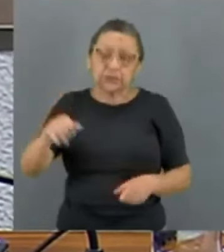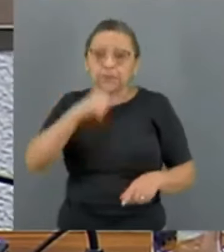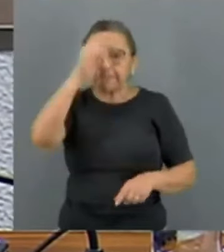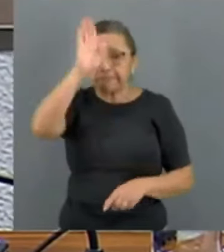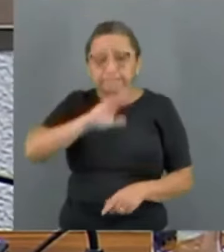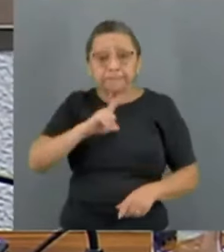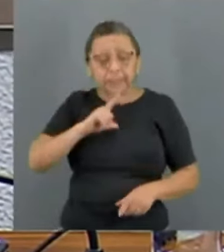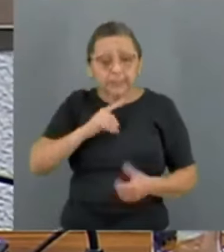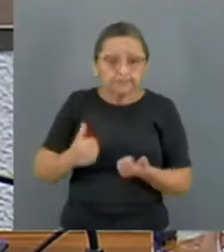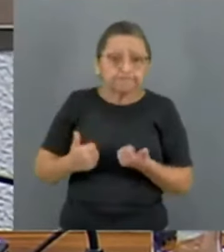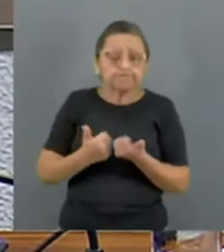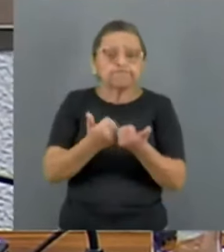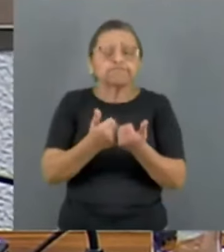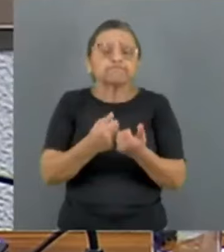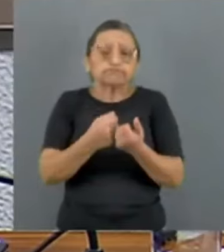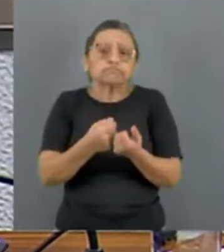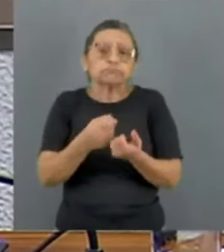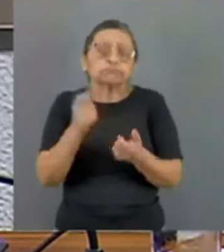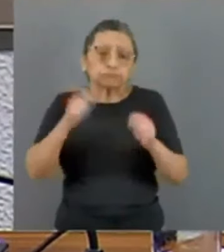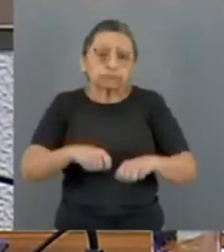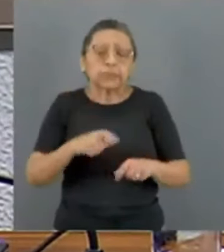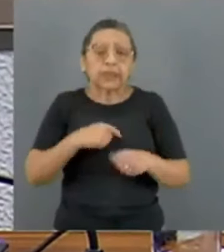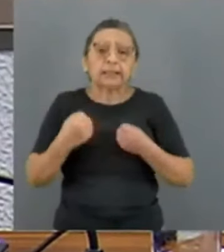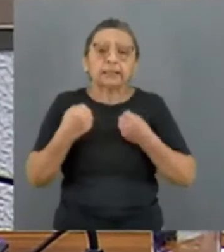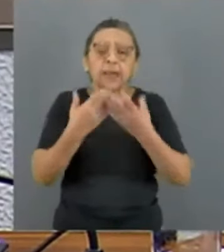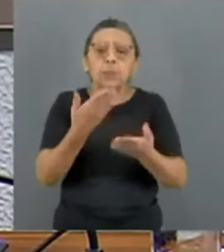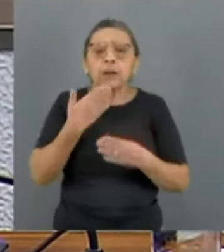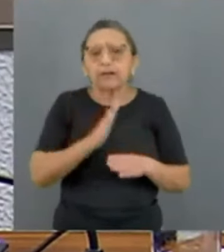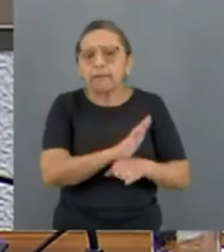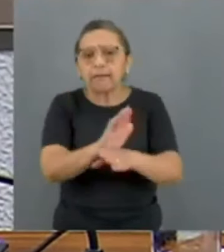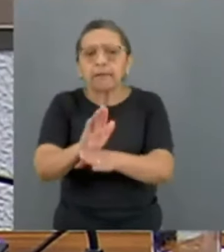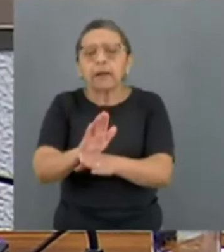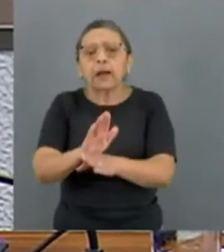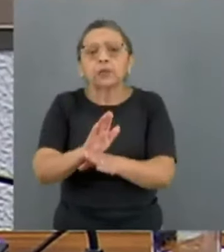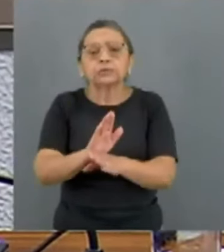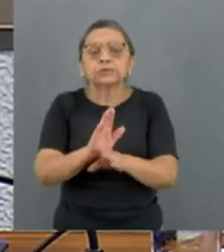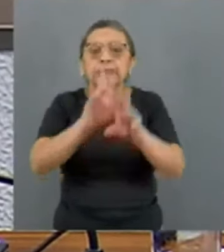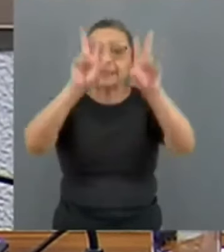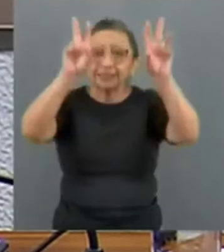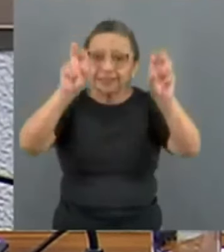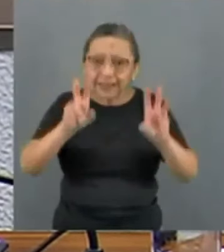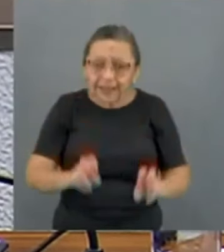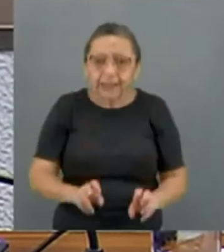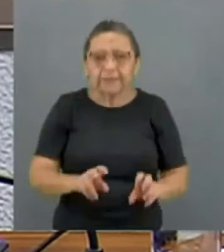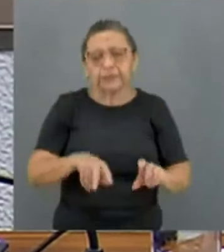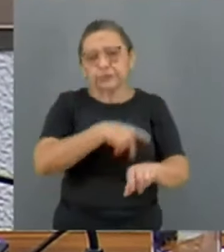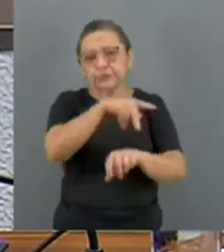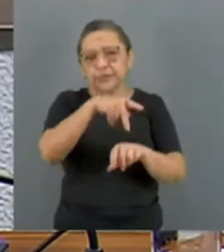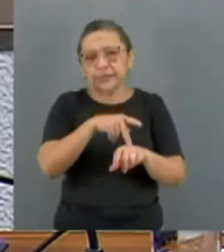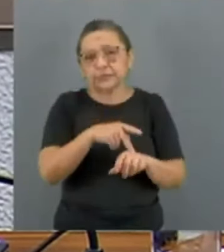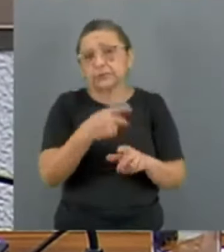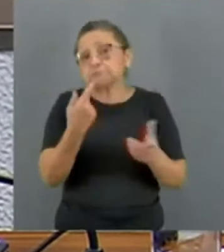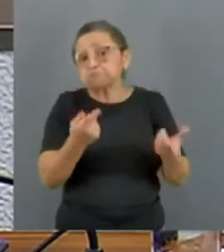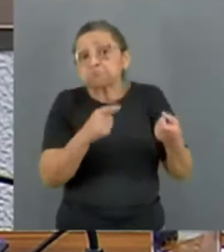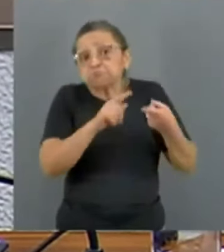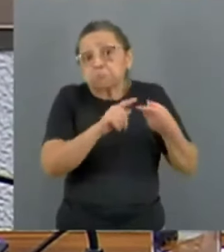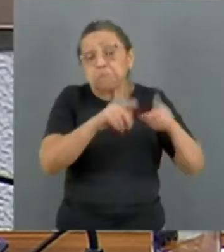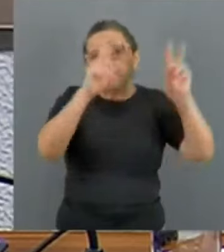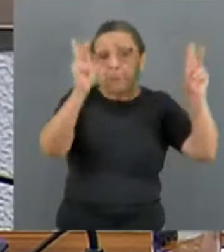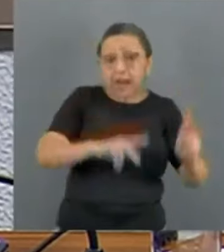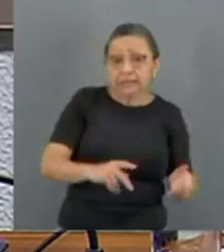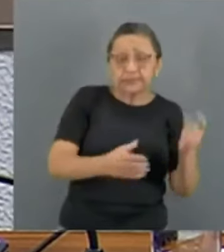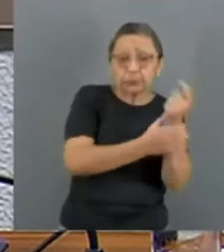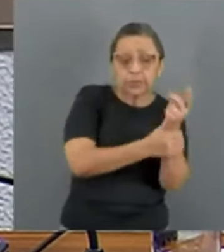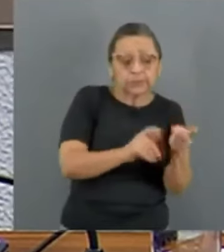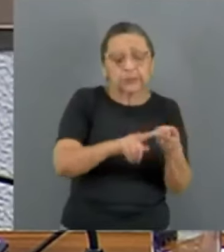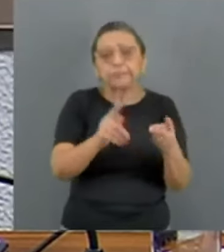patrimônio diplomático suficientes para dar uma contribuição aos grandes temas da ordem internacional, sejam eles de paz e segurança,